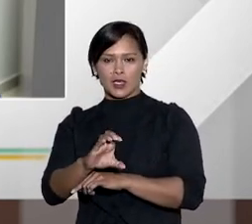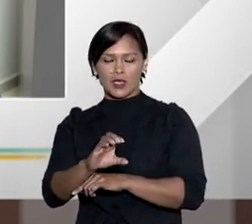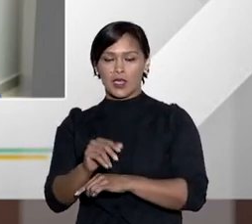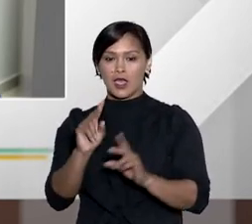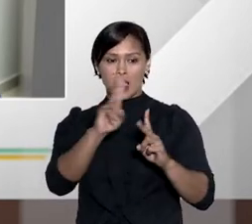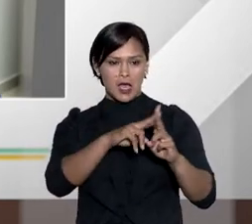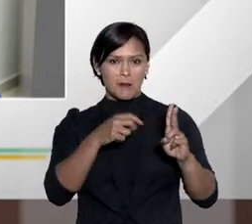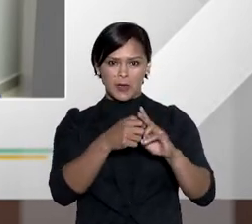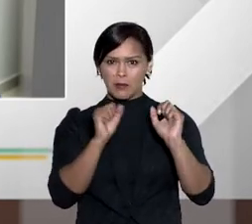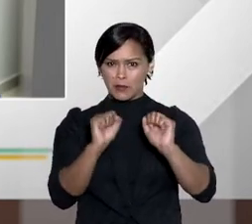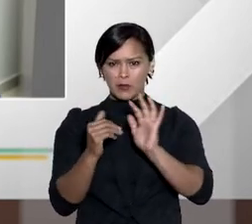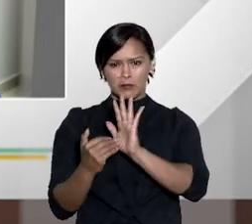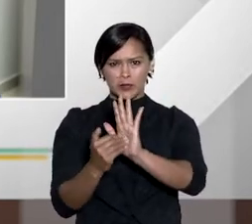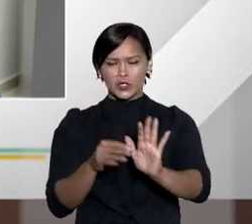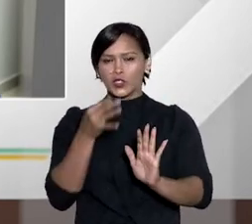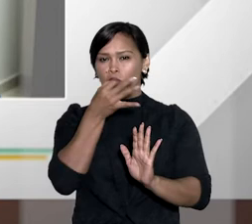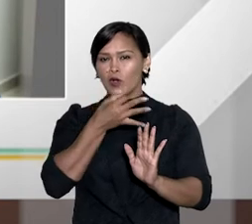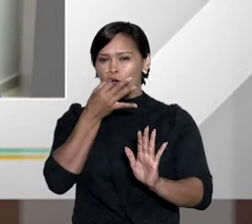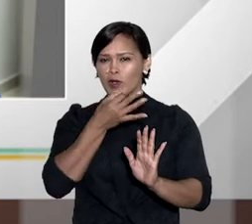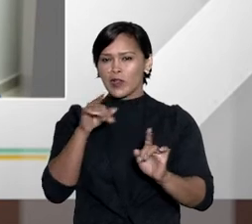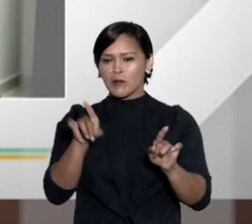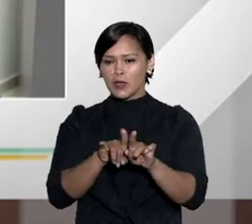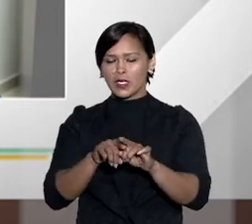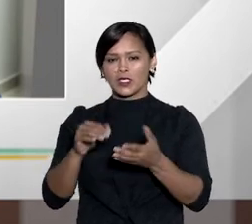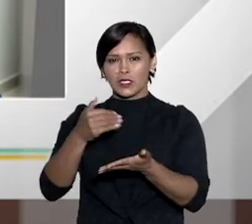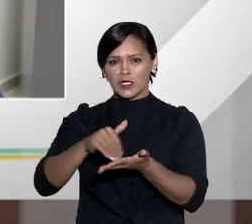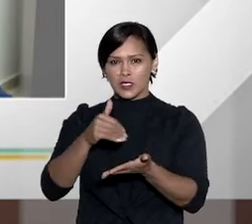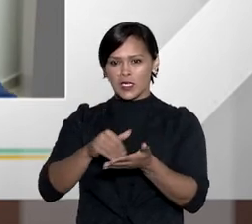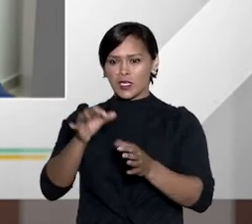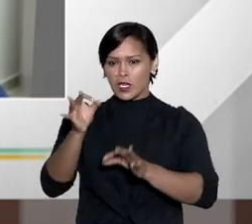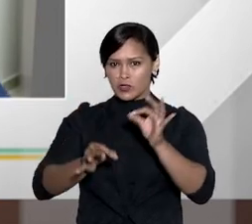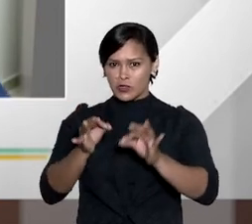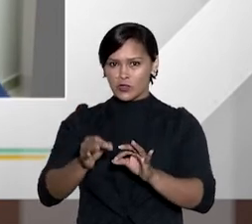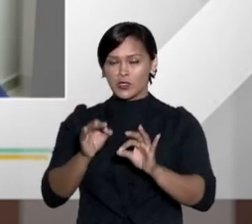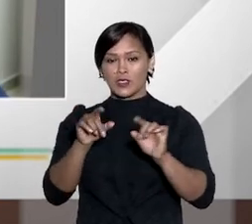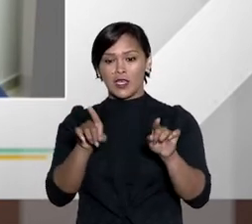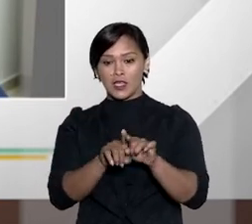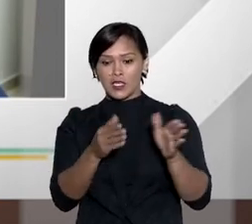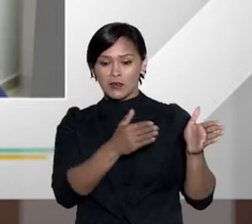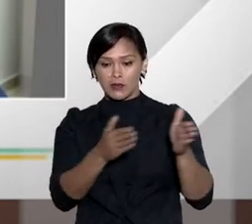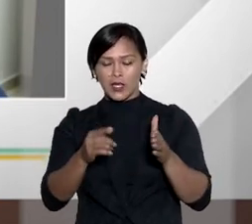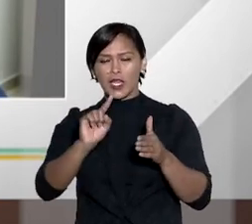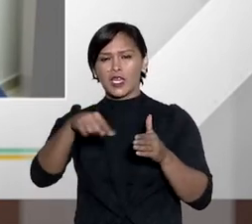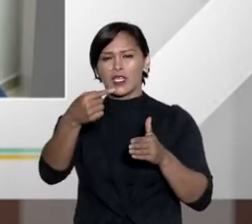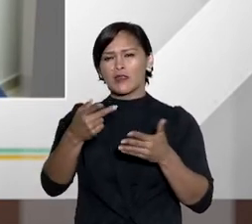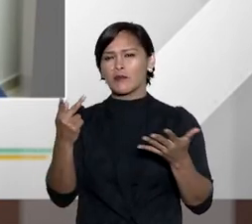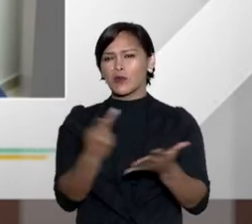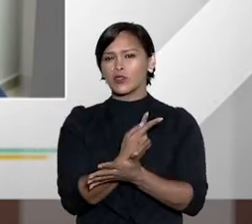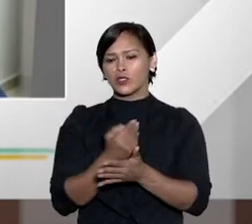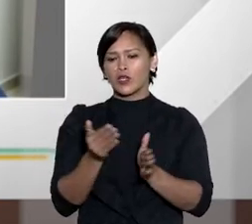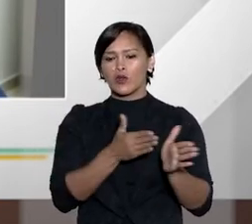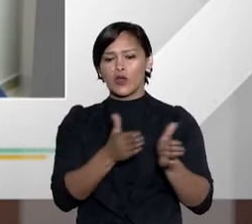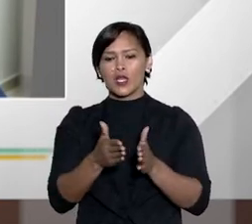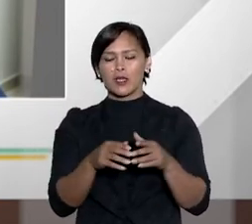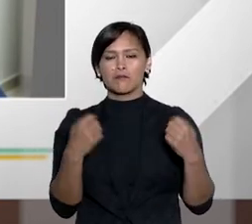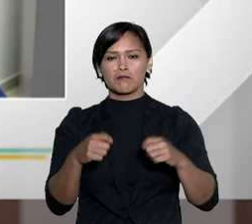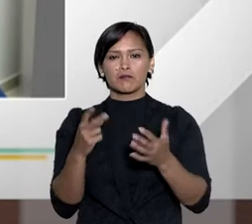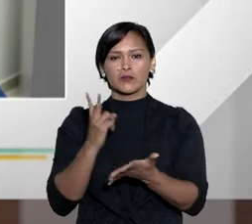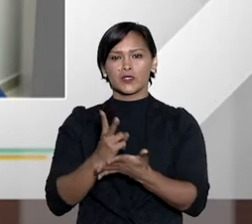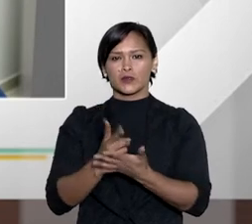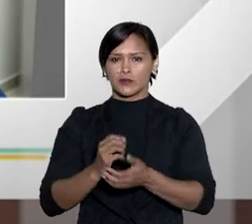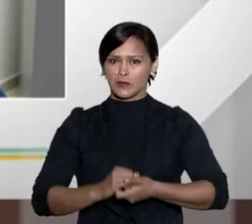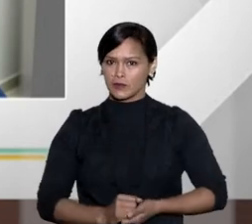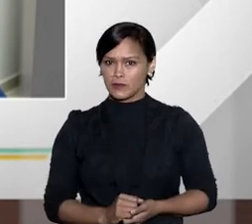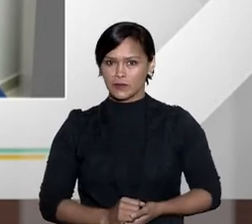juizado especial eu quero saber então do doutor Eric a parte pode apresentar o pedido oralmente na secretaria do juizado ok